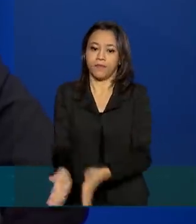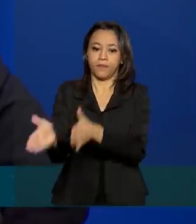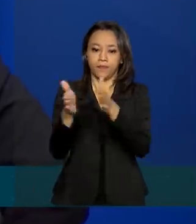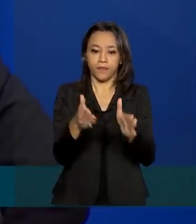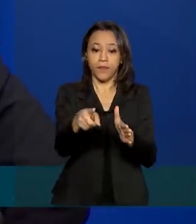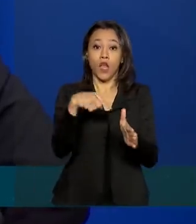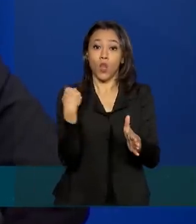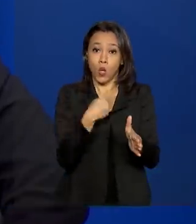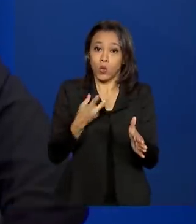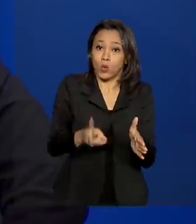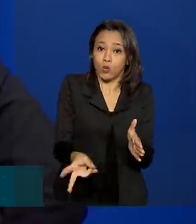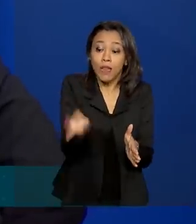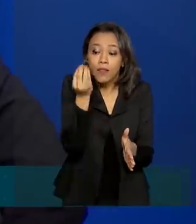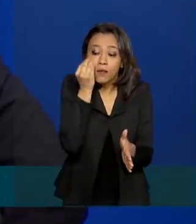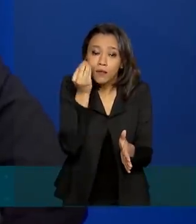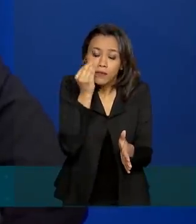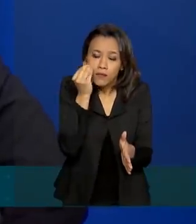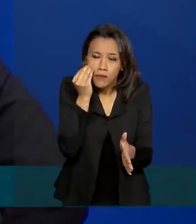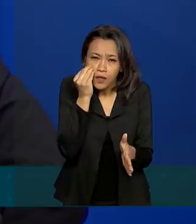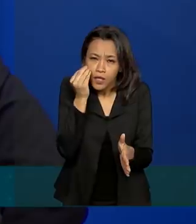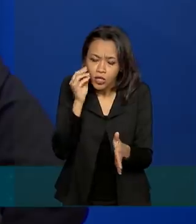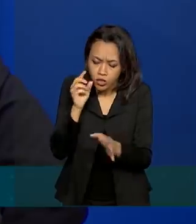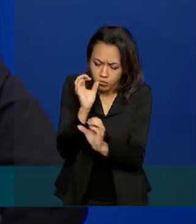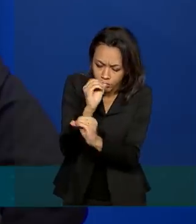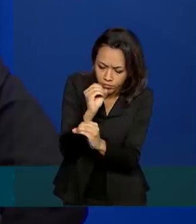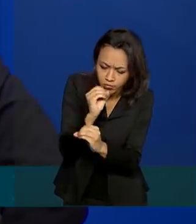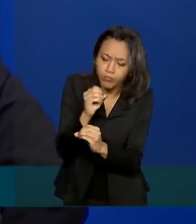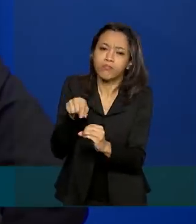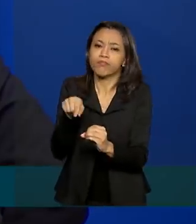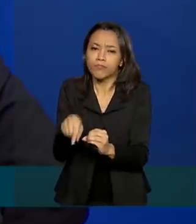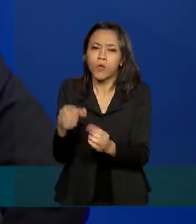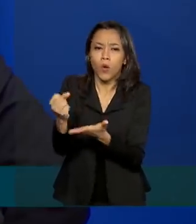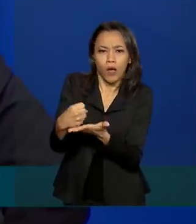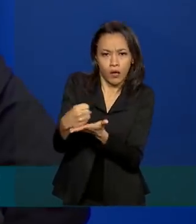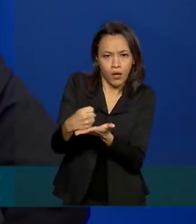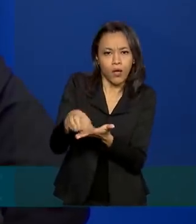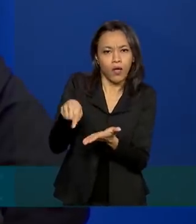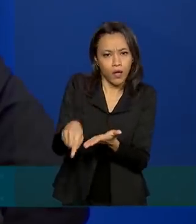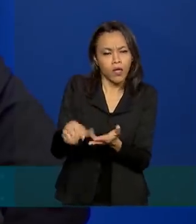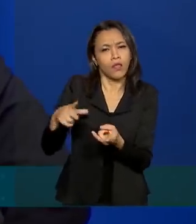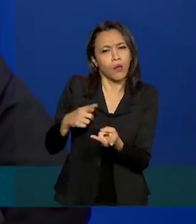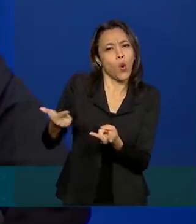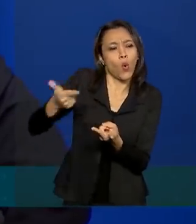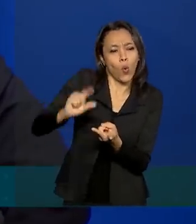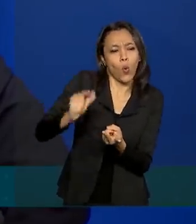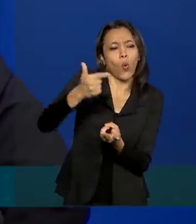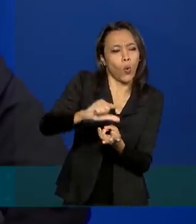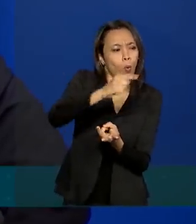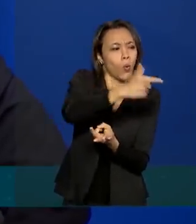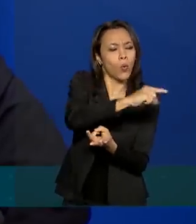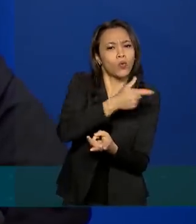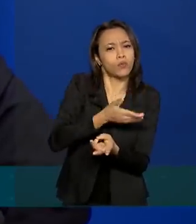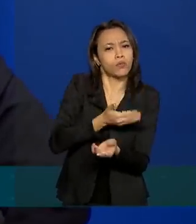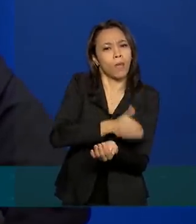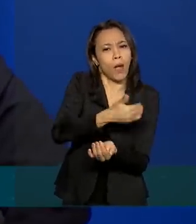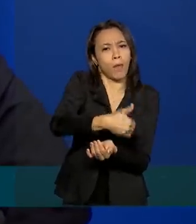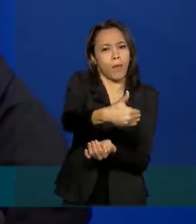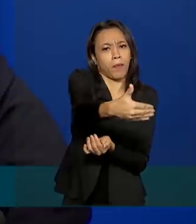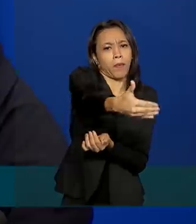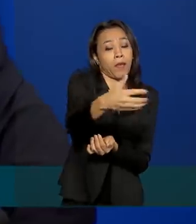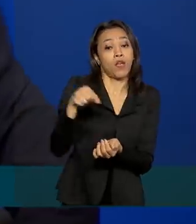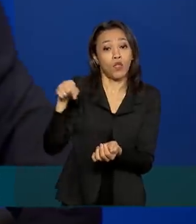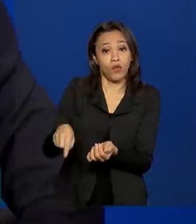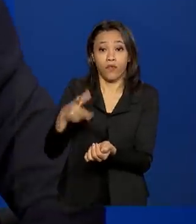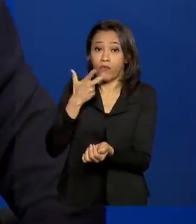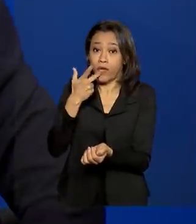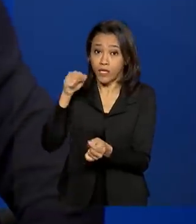os testes clínicos na nitazoxanida e temos outros testes também em andamento. Estou falando nessa nitazoxanida,